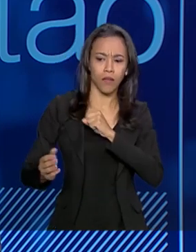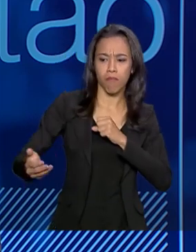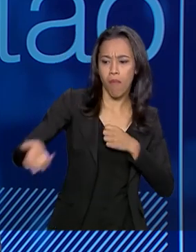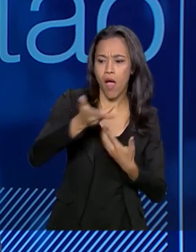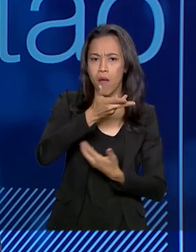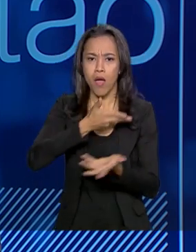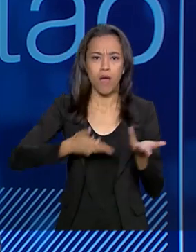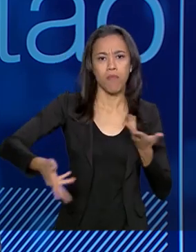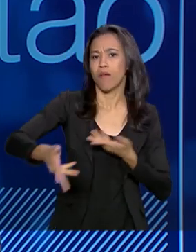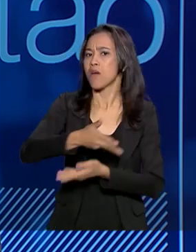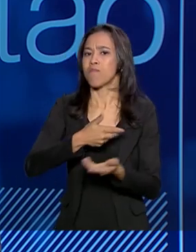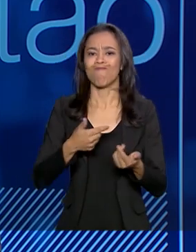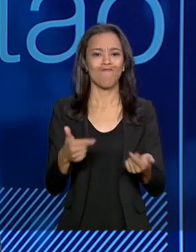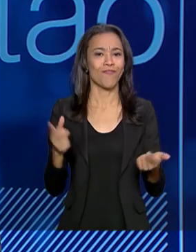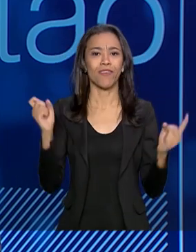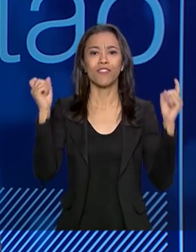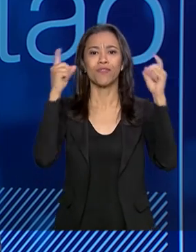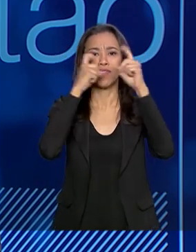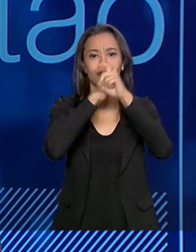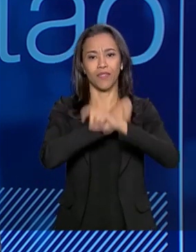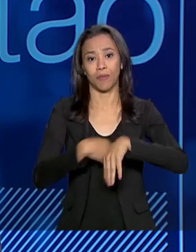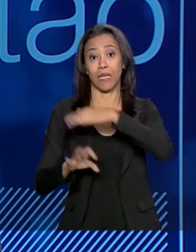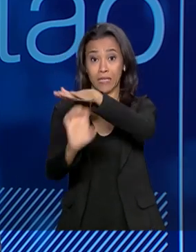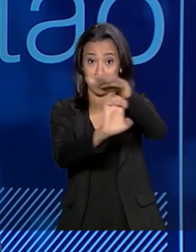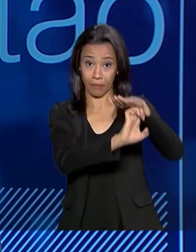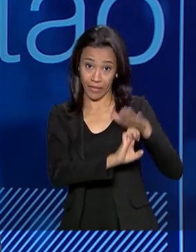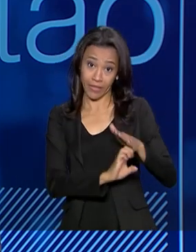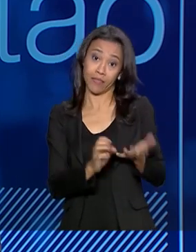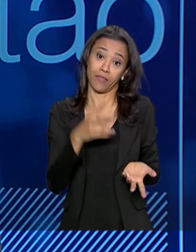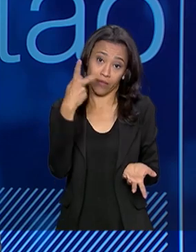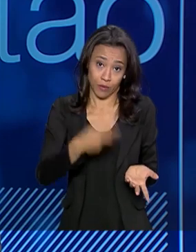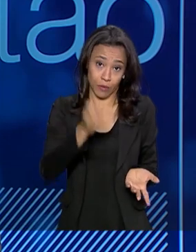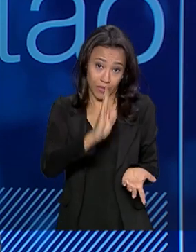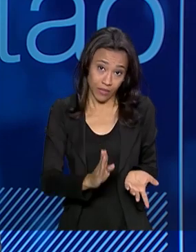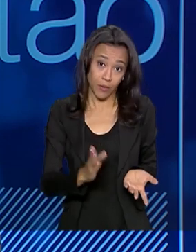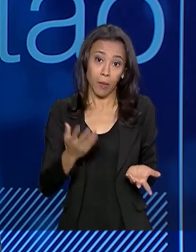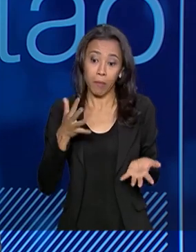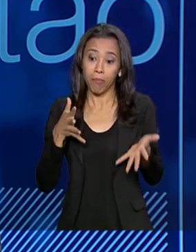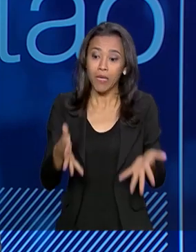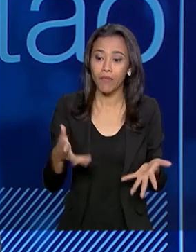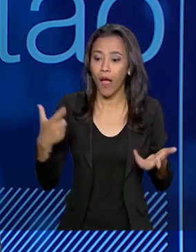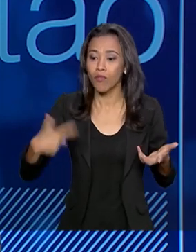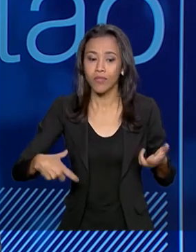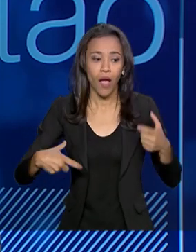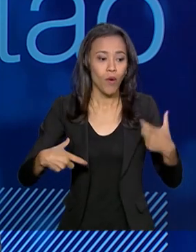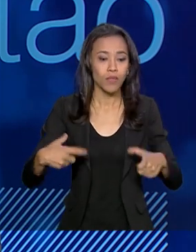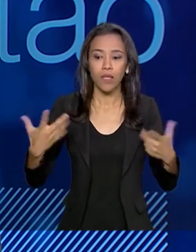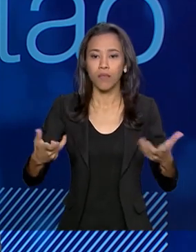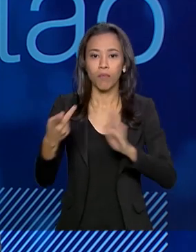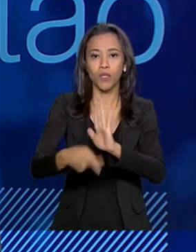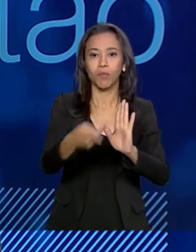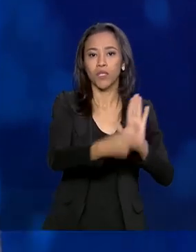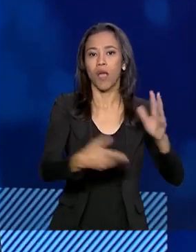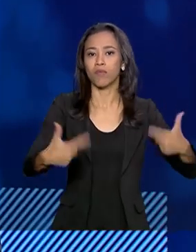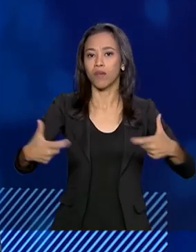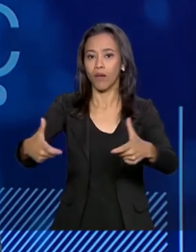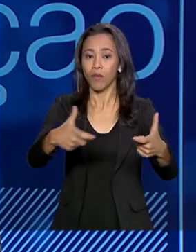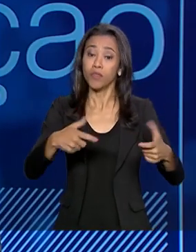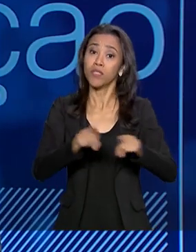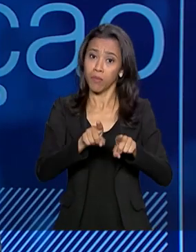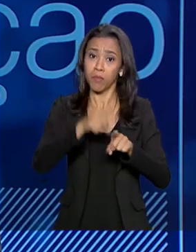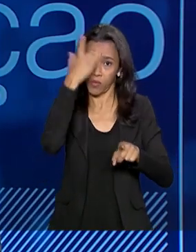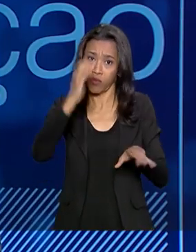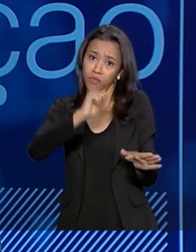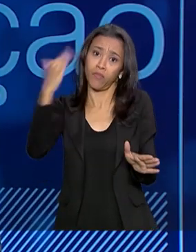dificultando um pouco o acesso do investidor, tanto o brasileiro quanto o estrangeiro, de entender onde estavam esses projetos naquela estrutura toda do governo